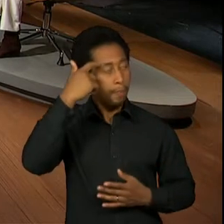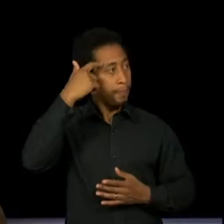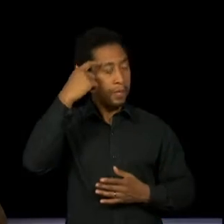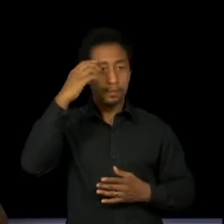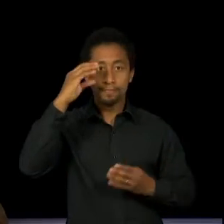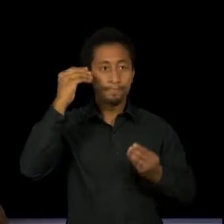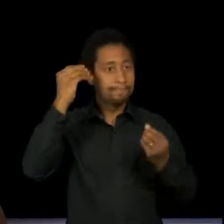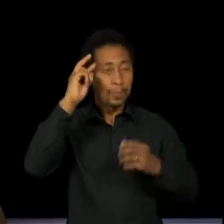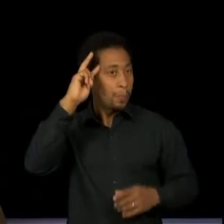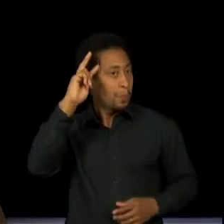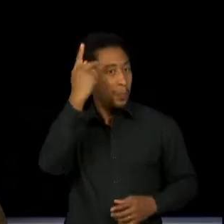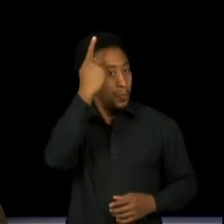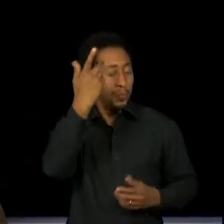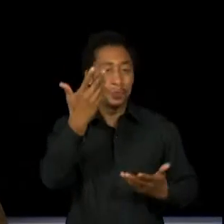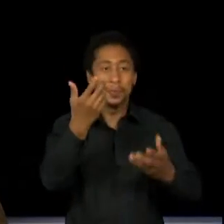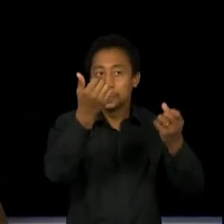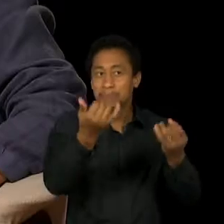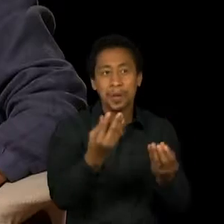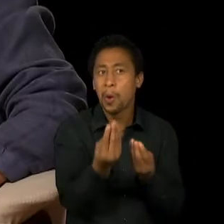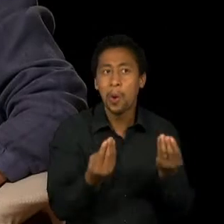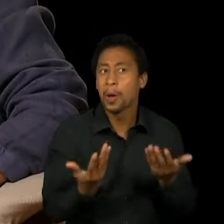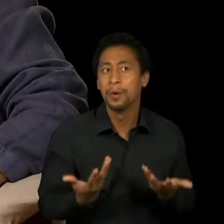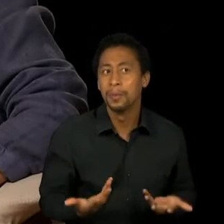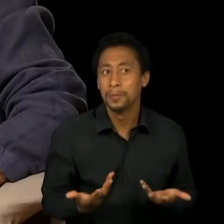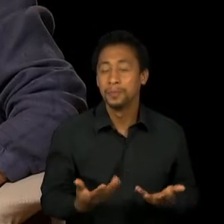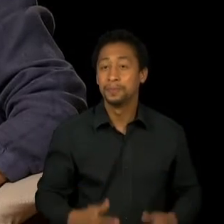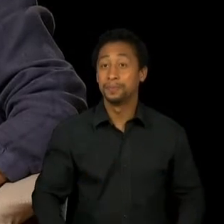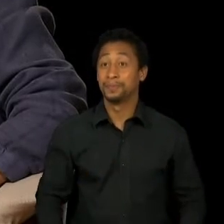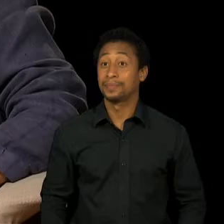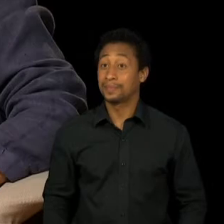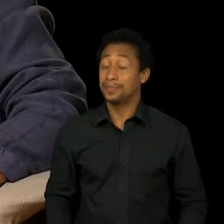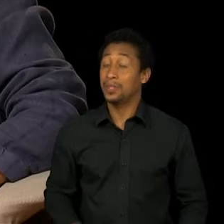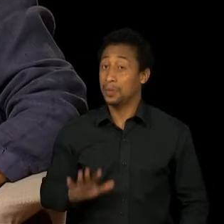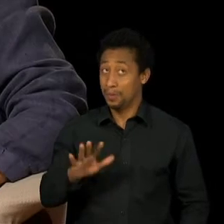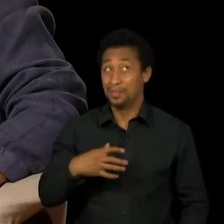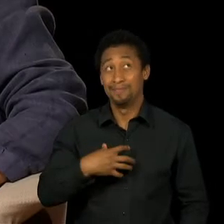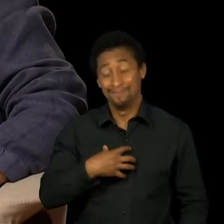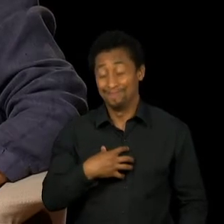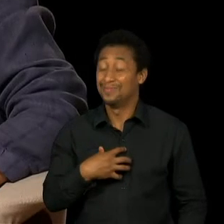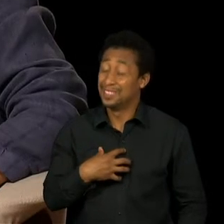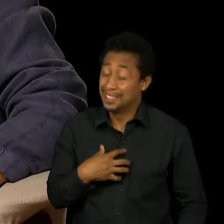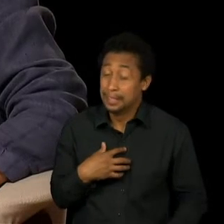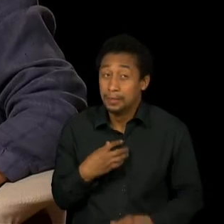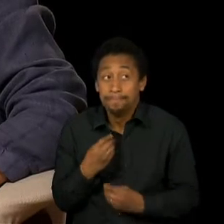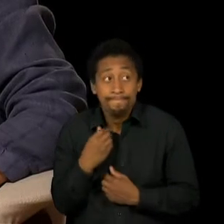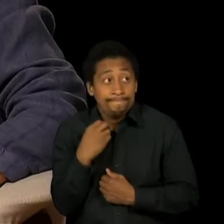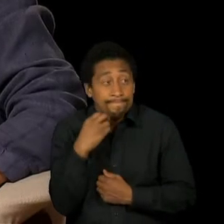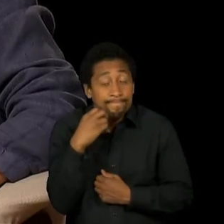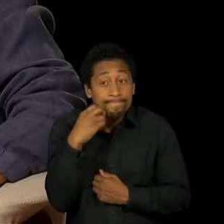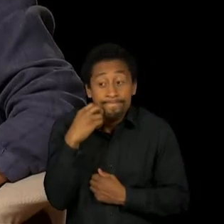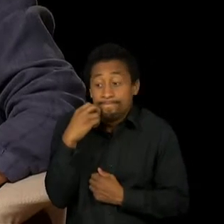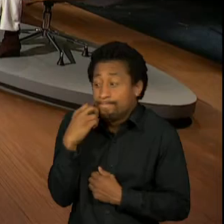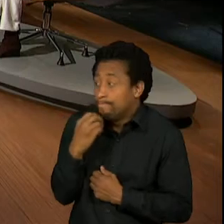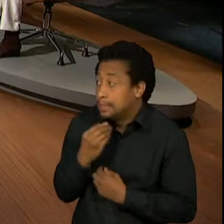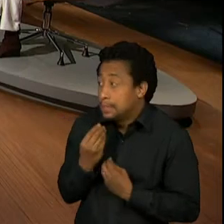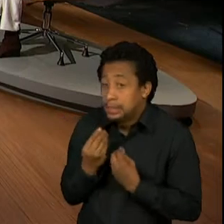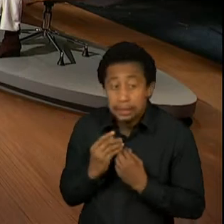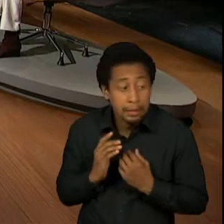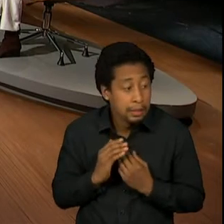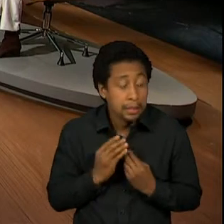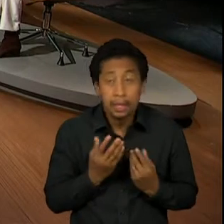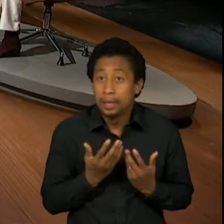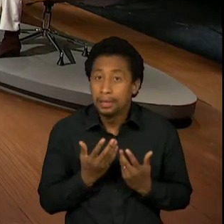o teatro. Queria que você falasse um pouquinho disso. Eu tinha uma personalidade muito tímida, introvertida e quase